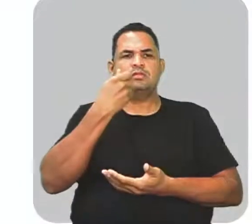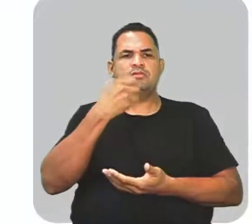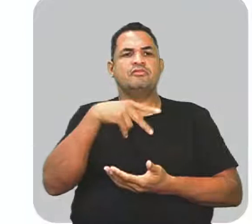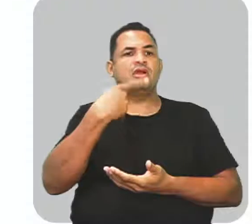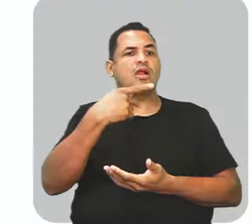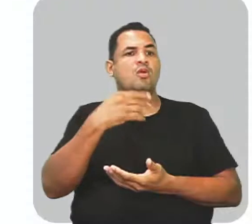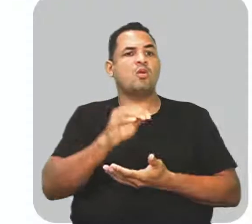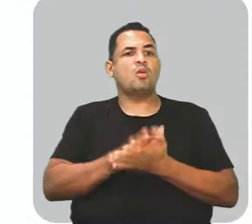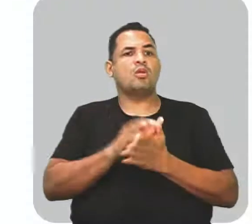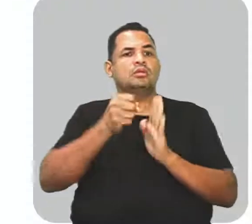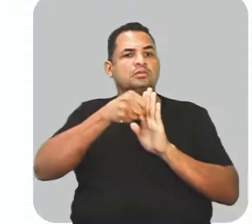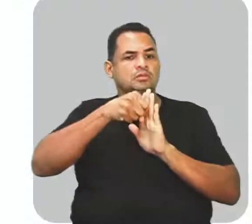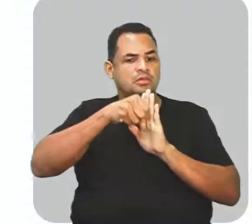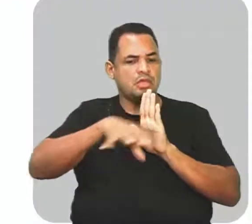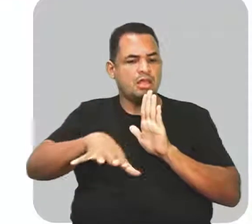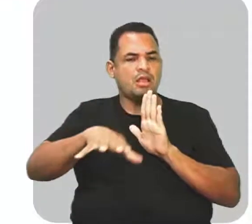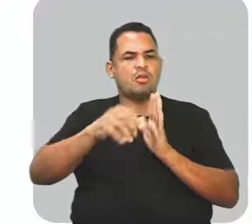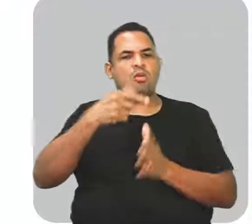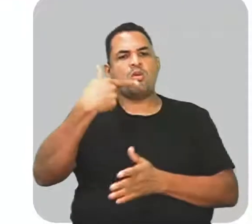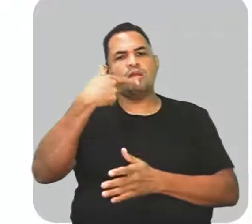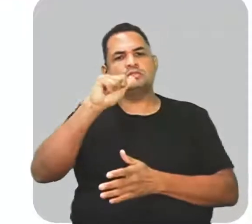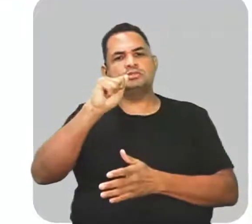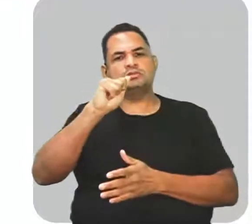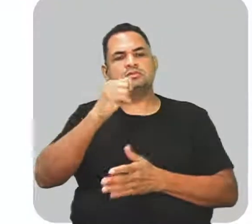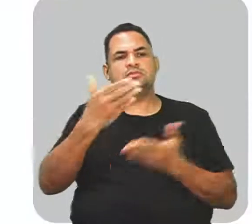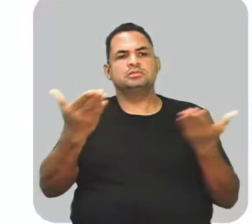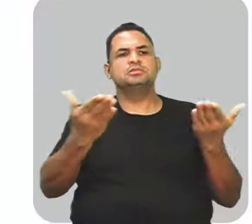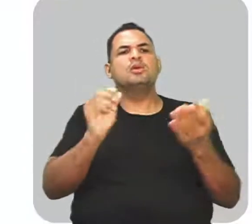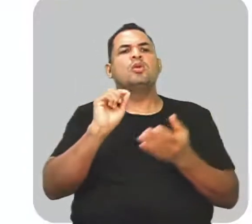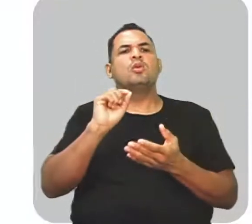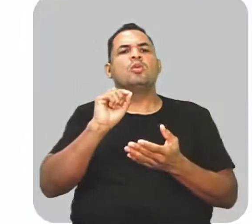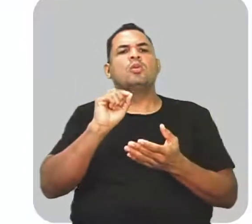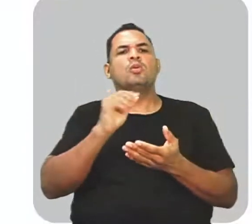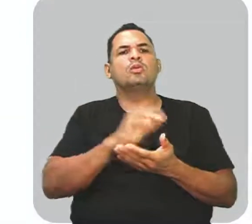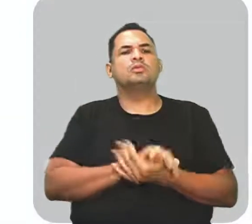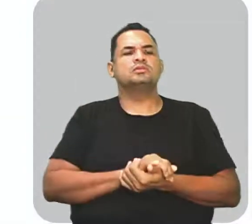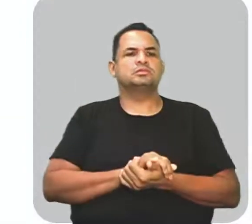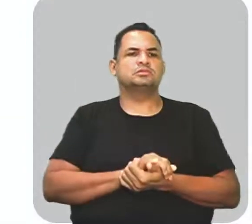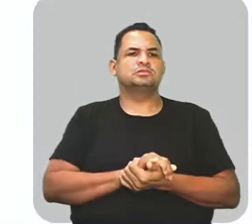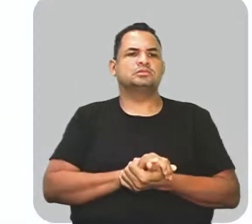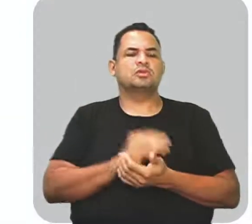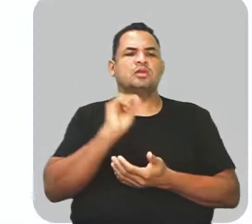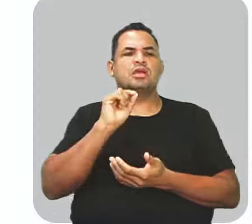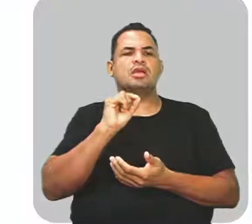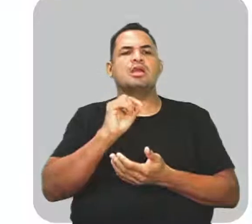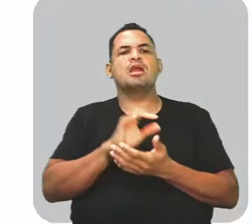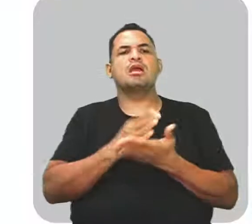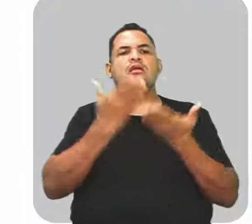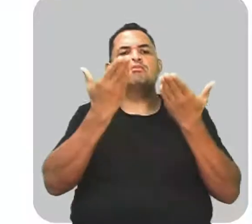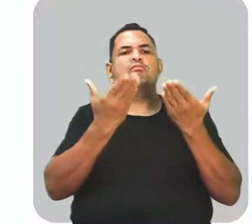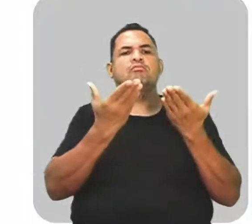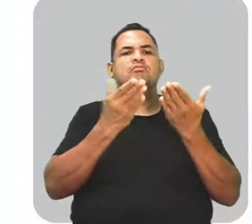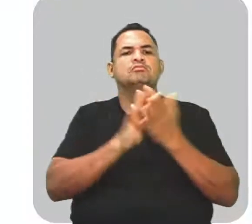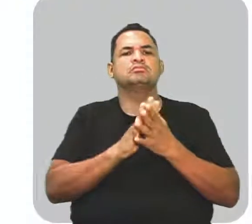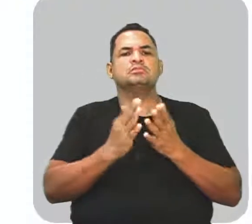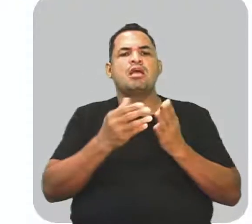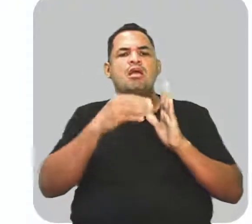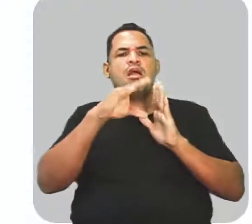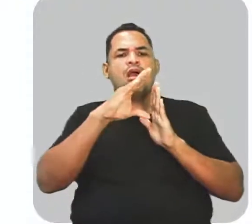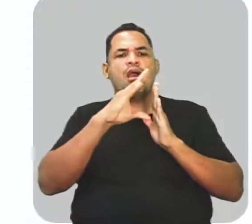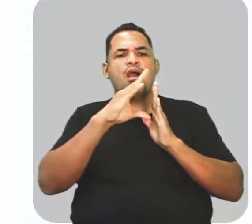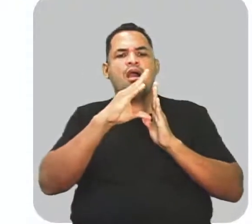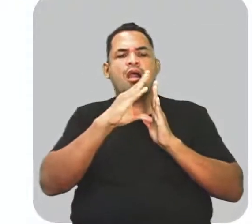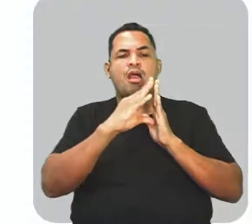aula sobre figuras de linguagem. O que vem a ser essas figuras de linguagem? Esse conteúdo aqui